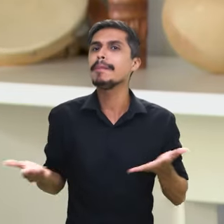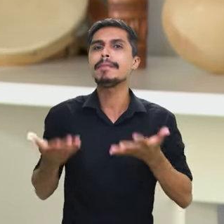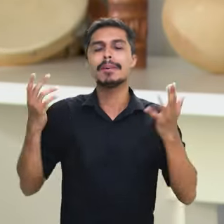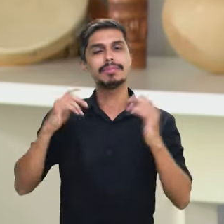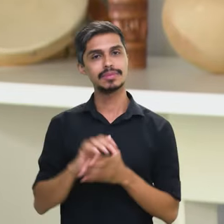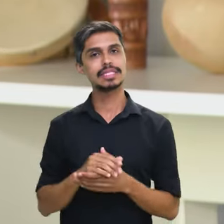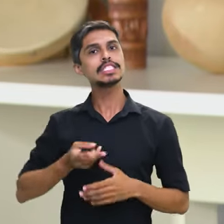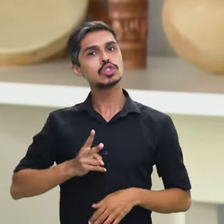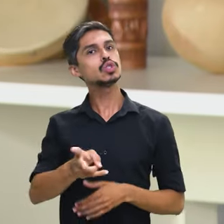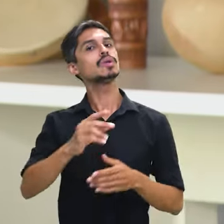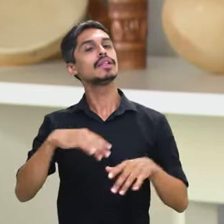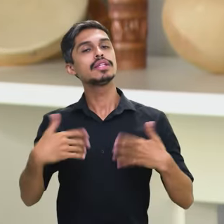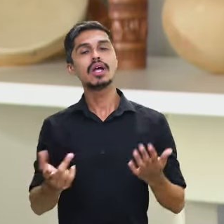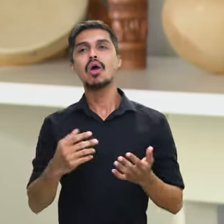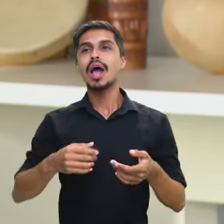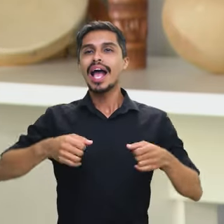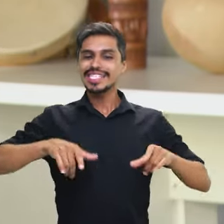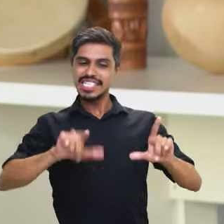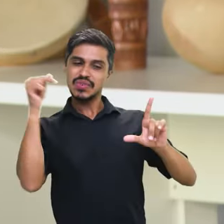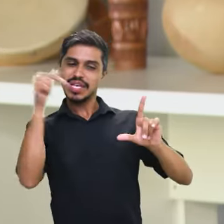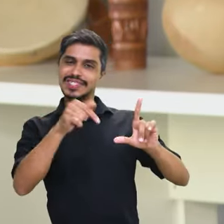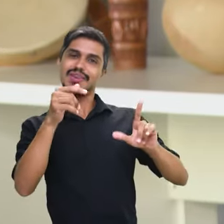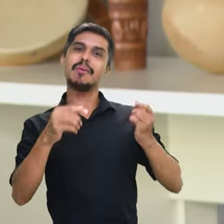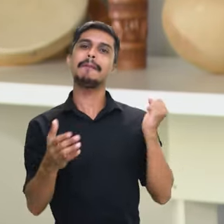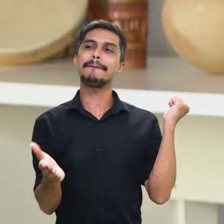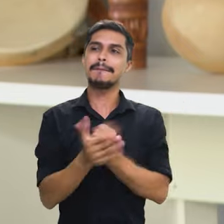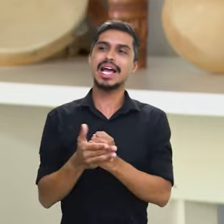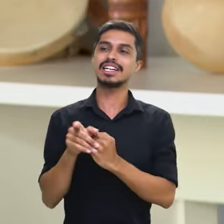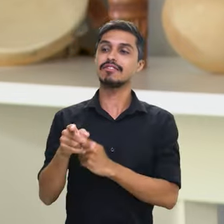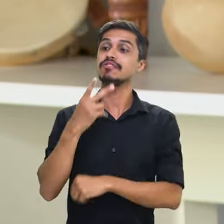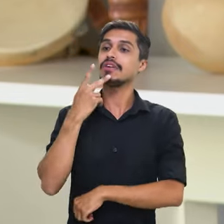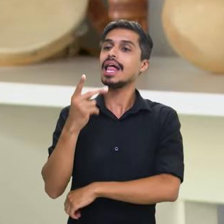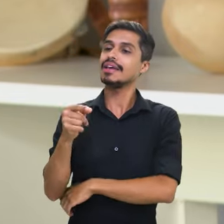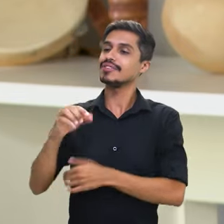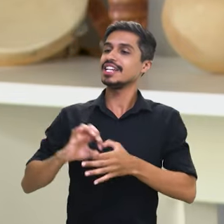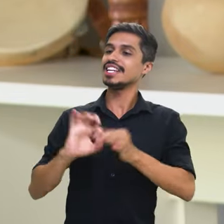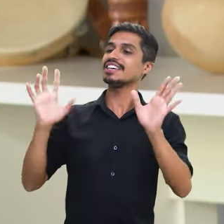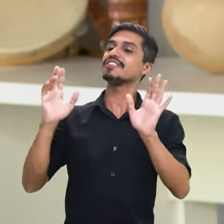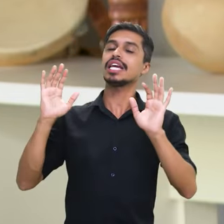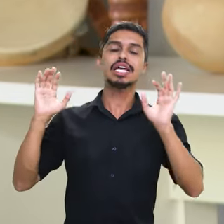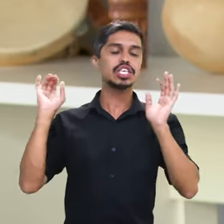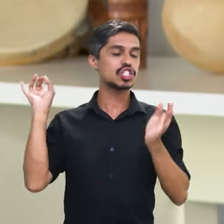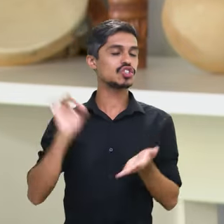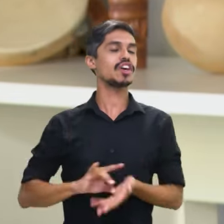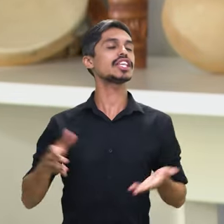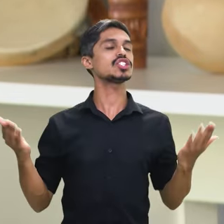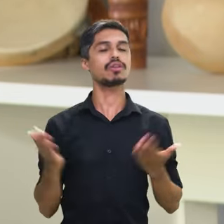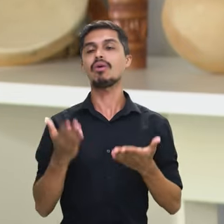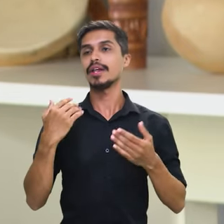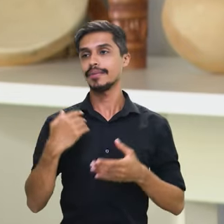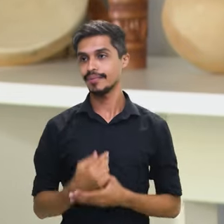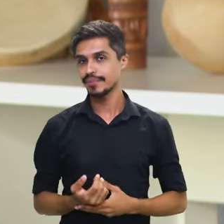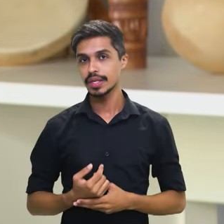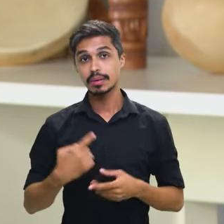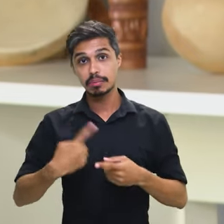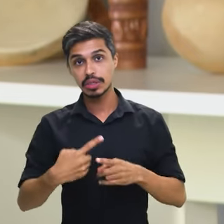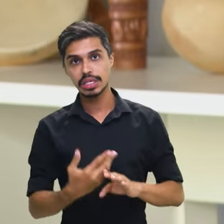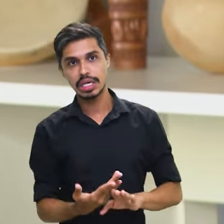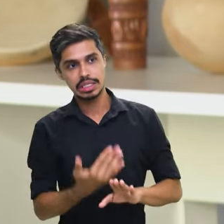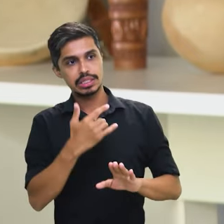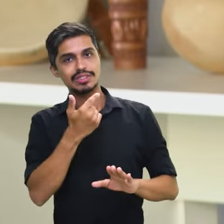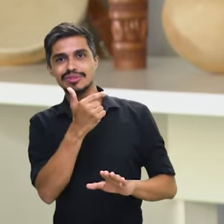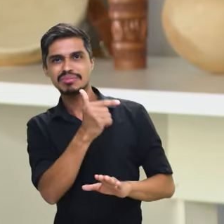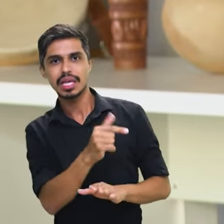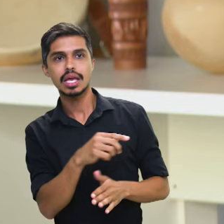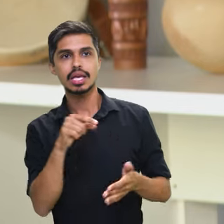Então, a certificação é como se fosse assim, olha, você começa a ficar livre efetivamente. Porque enquanto não